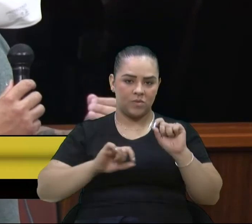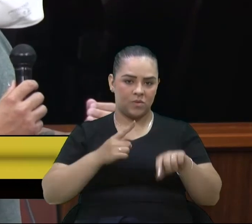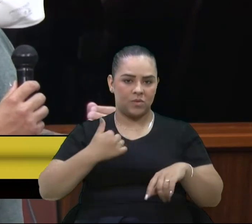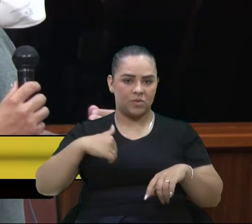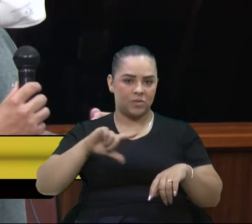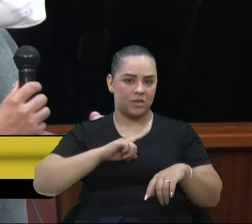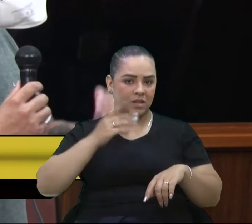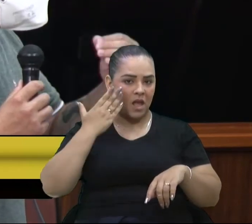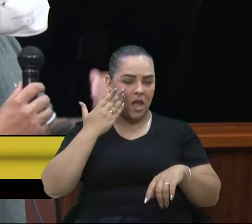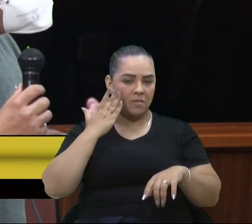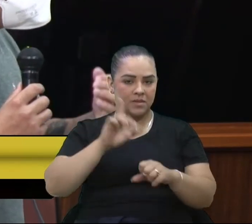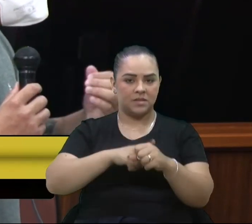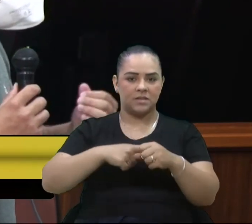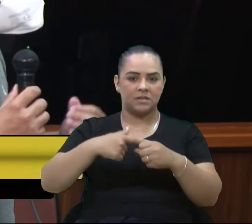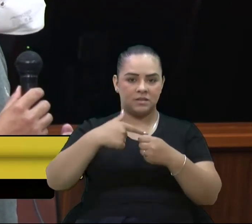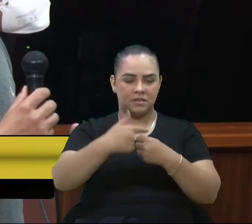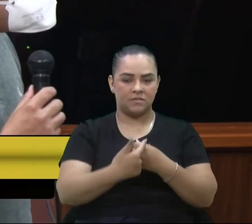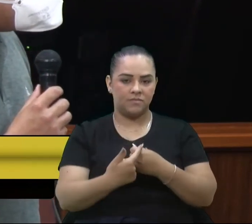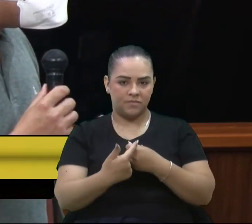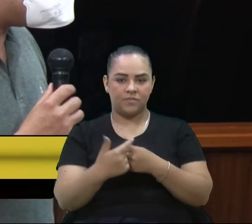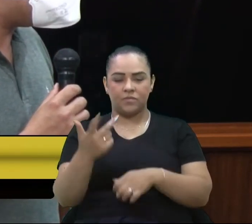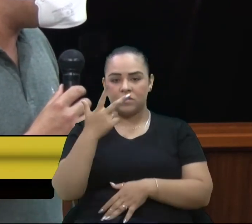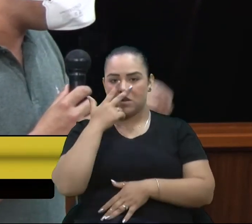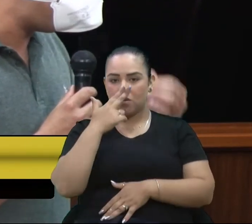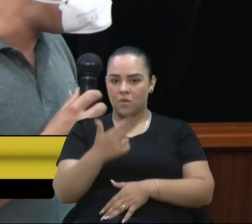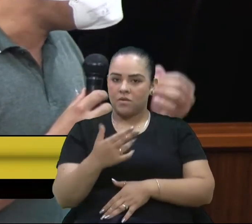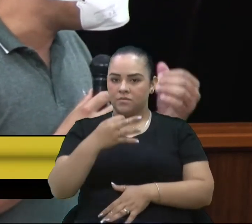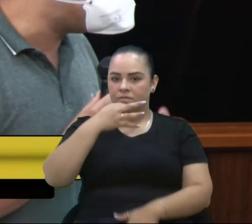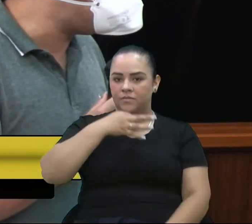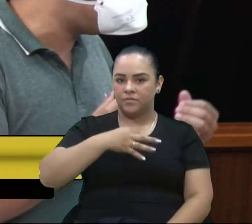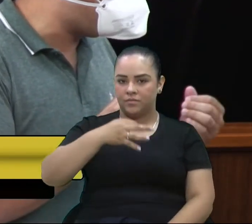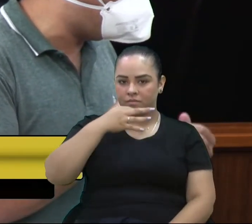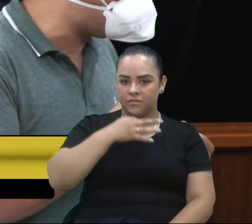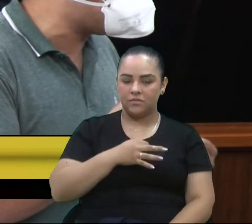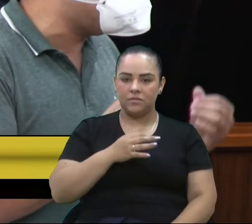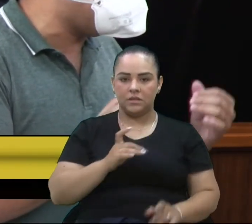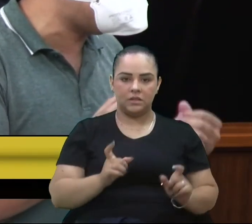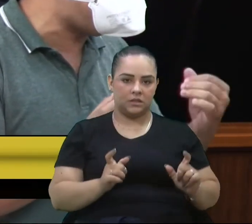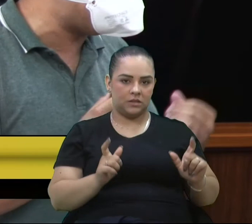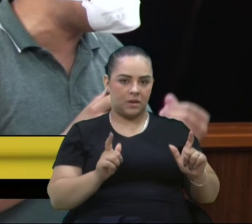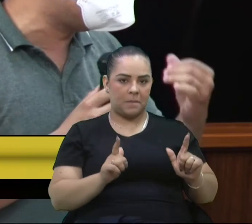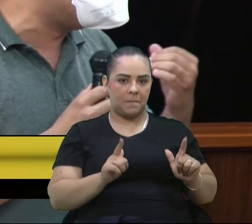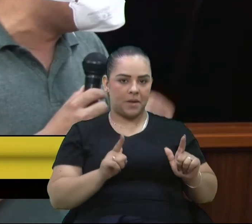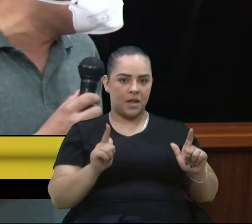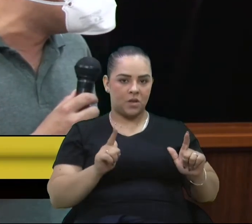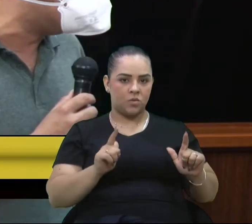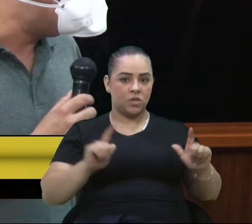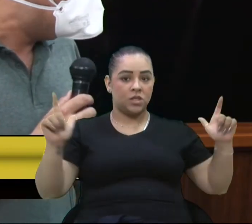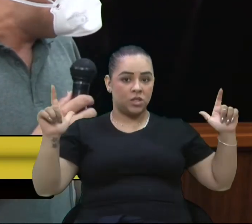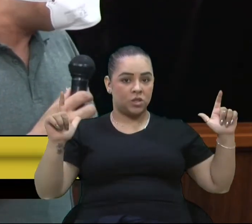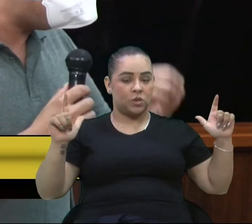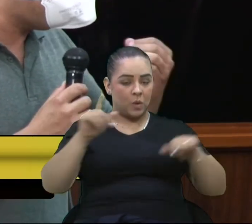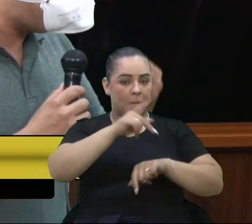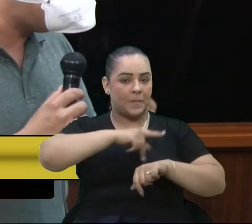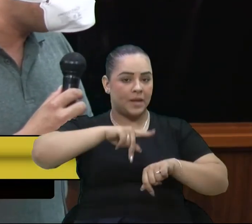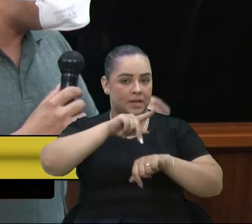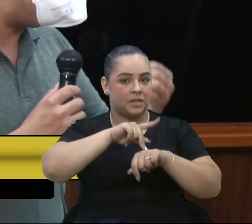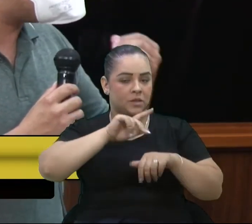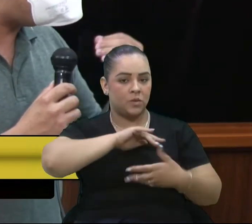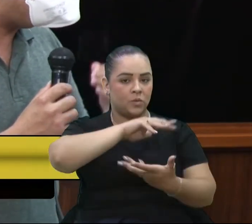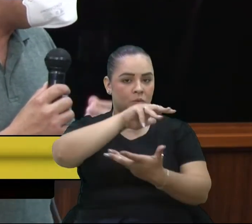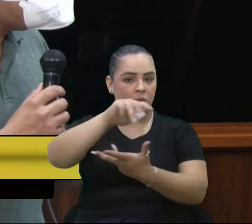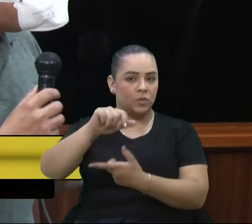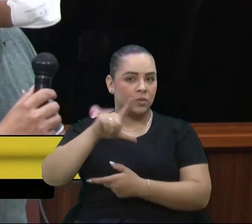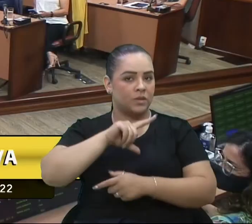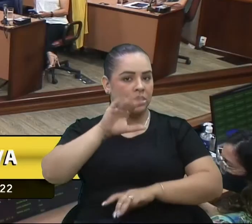Cidades, metrópoles como Caxias, de médio e grande porte no nosso país e no mundo, têm feito um